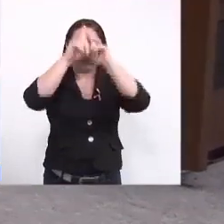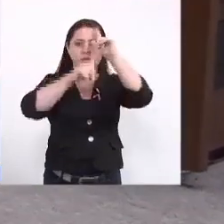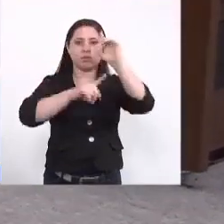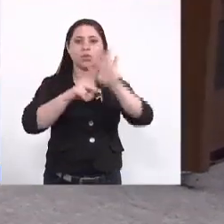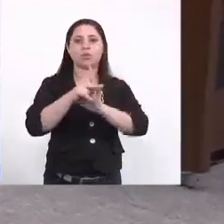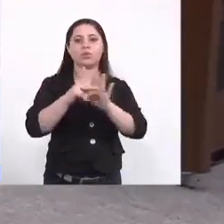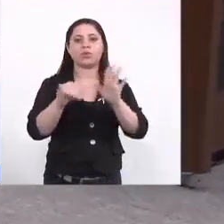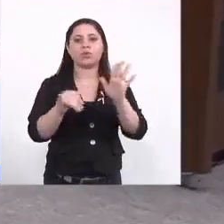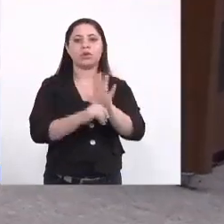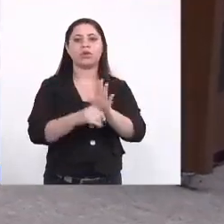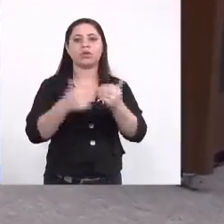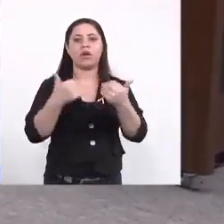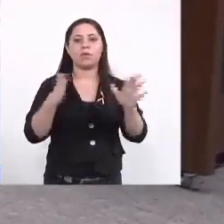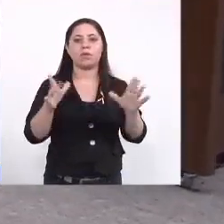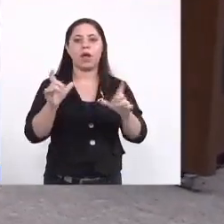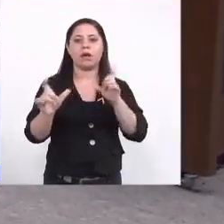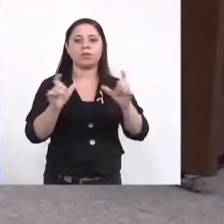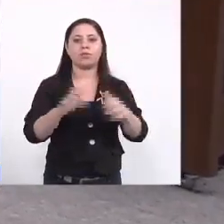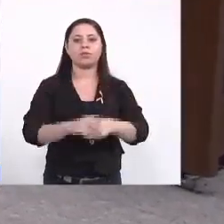a palavra está aberta